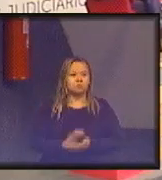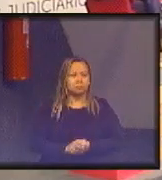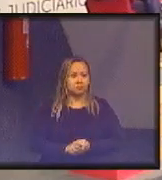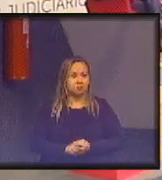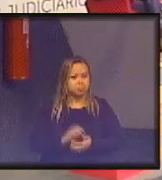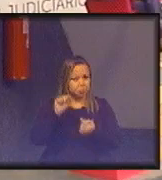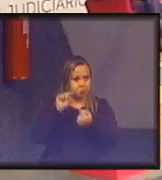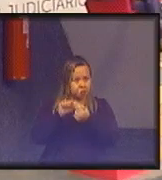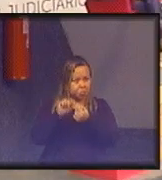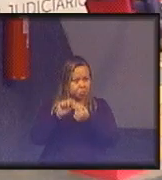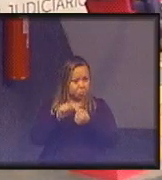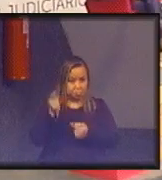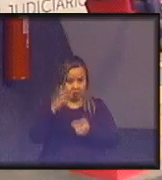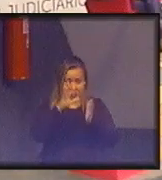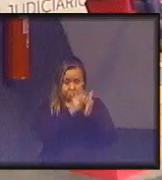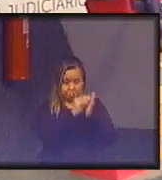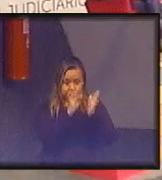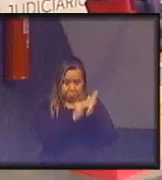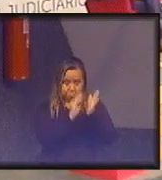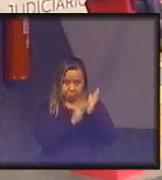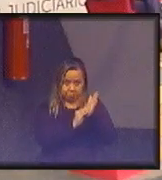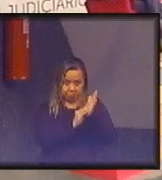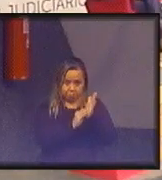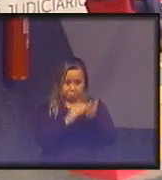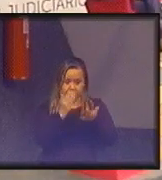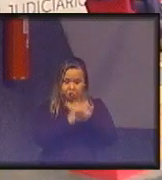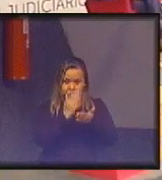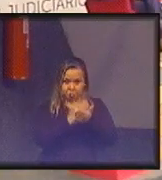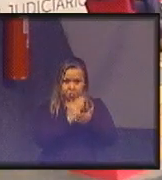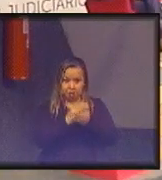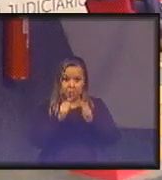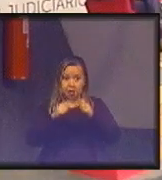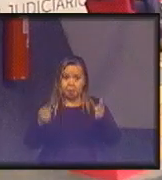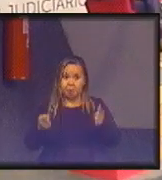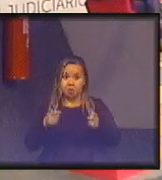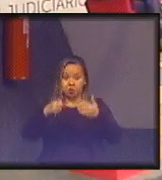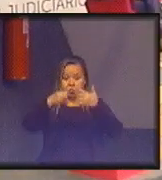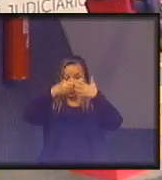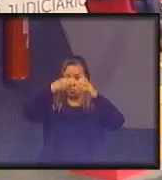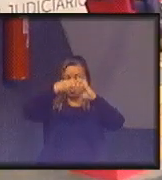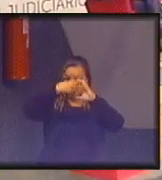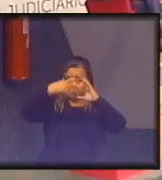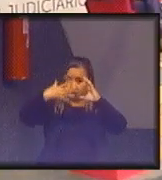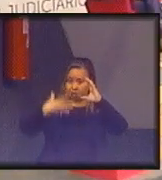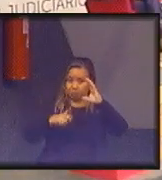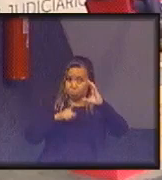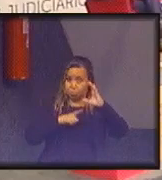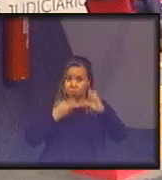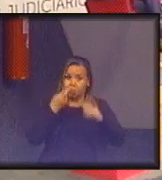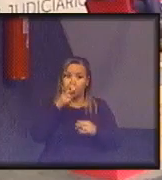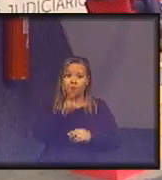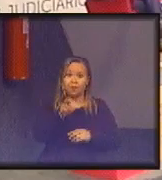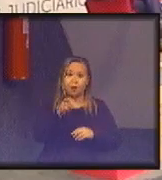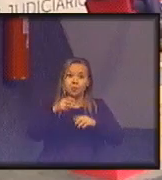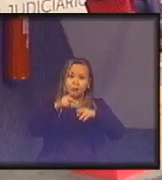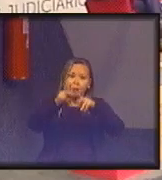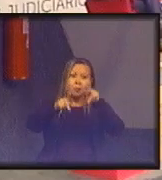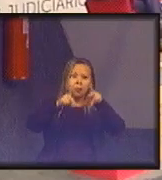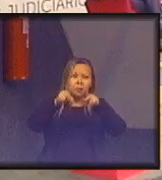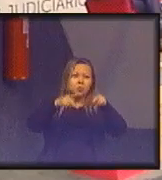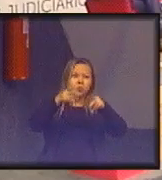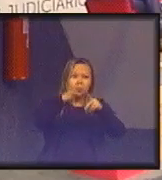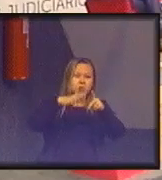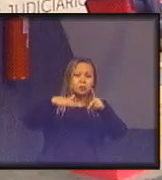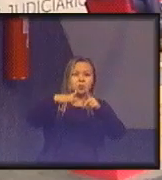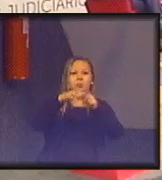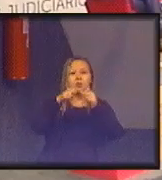não é o conteúdo de um meio mas as suas características que tem efeito sobre a sociedade que